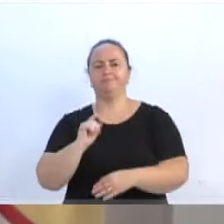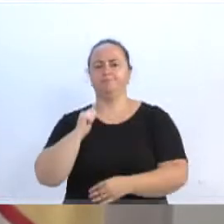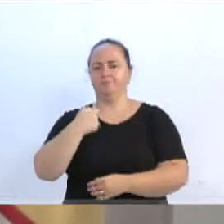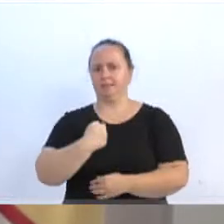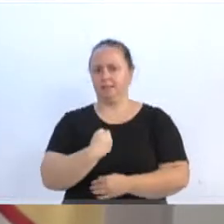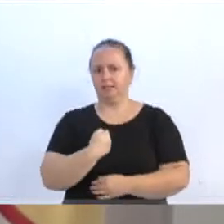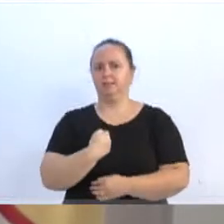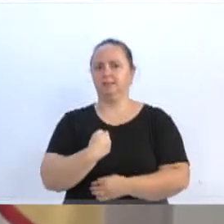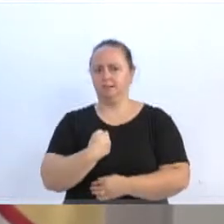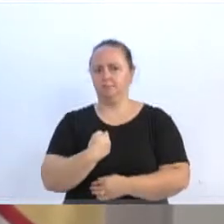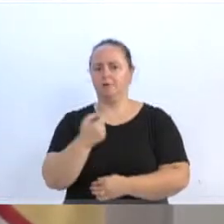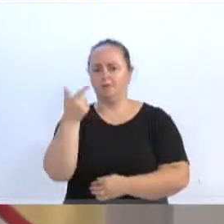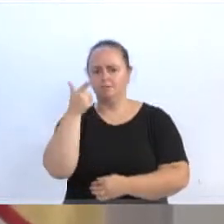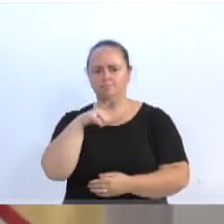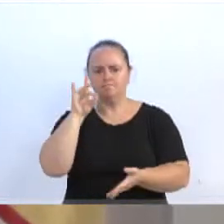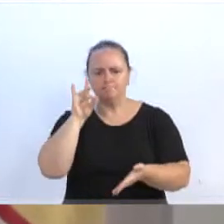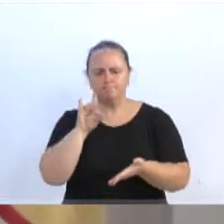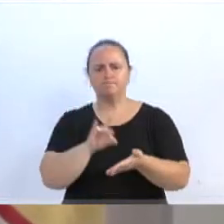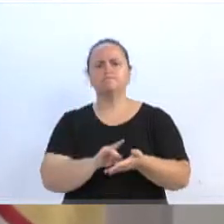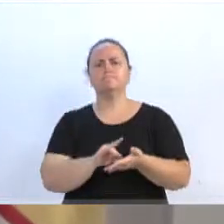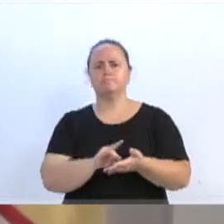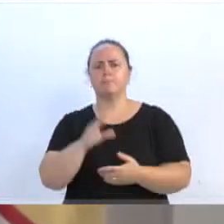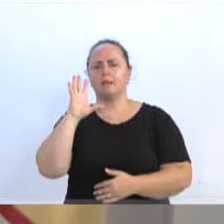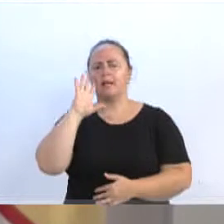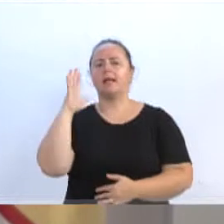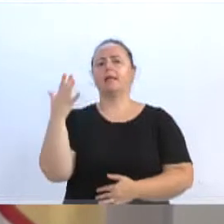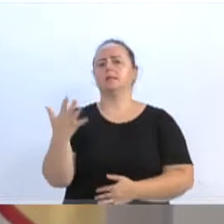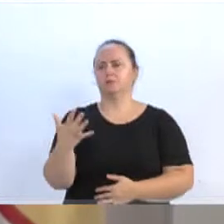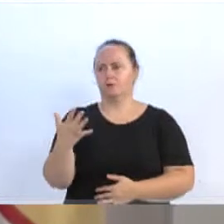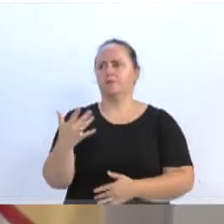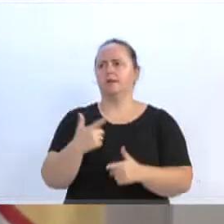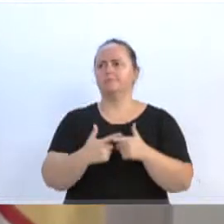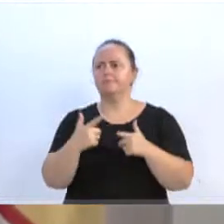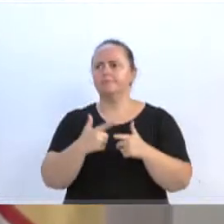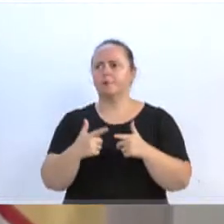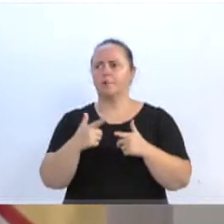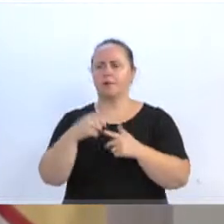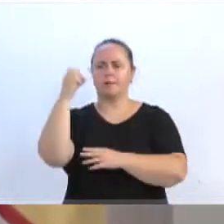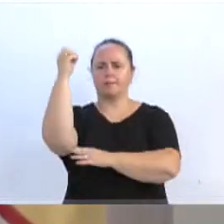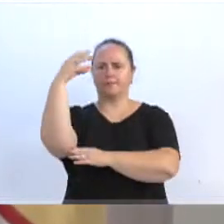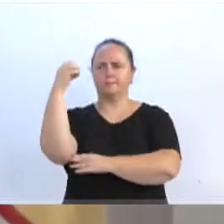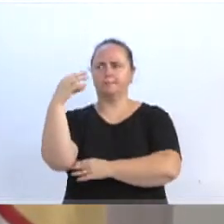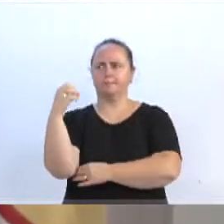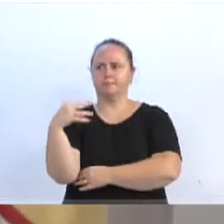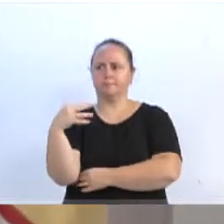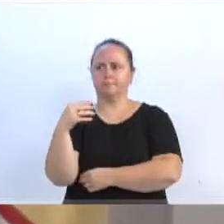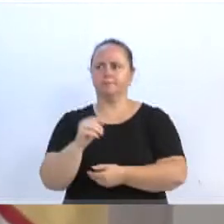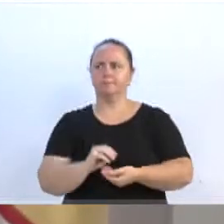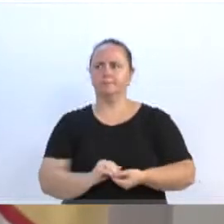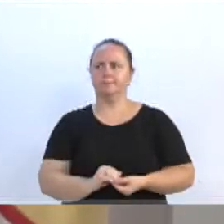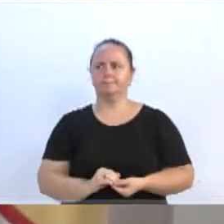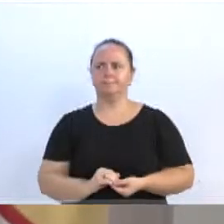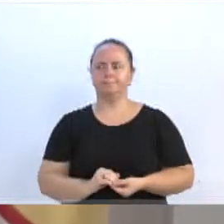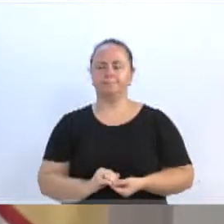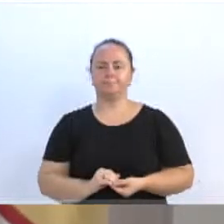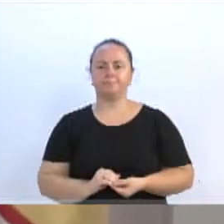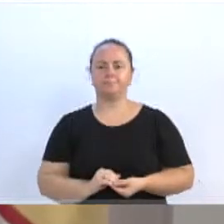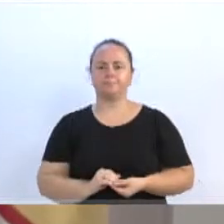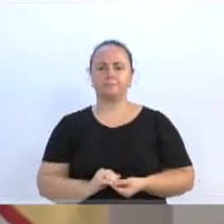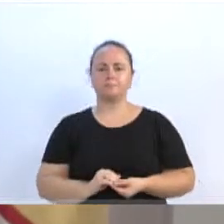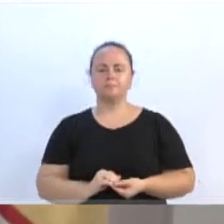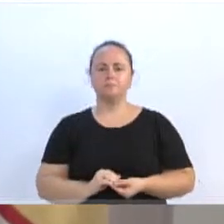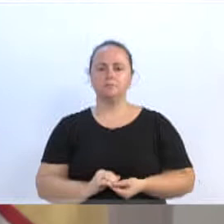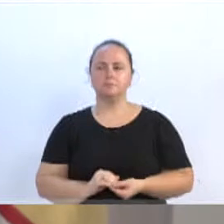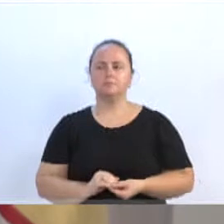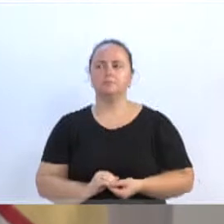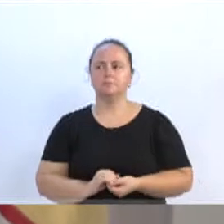município, para que a gente possa realmente resolver essa situação das Sinalheiras, que é complicada. Estive com o